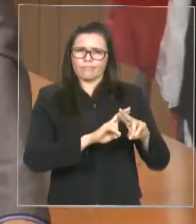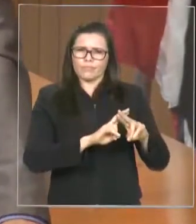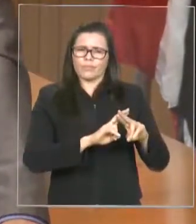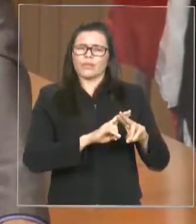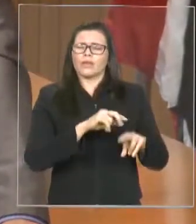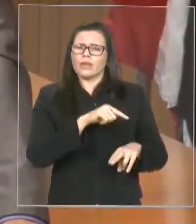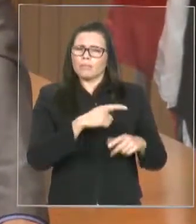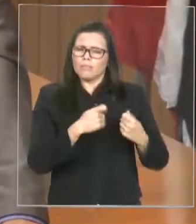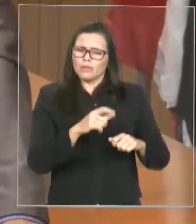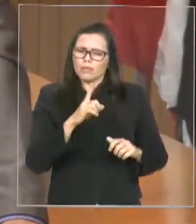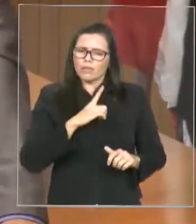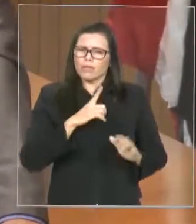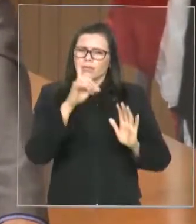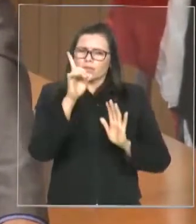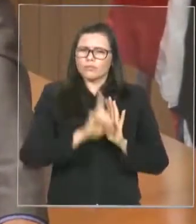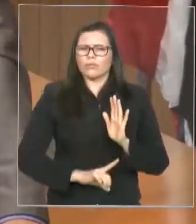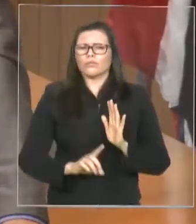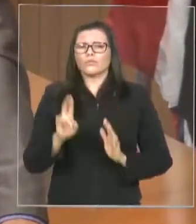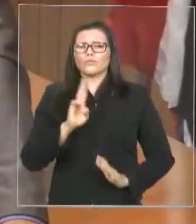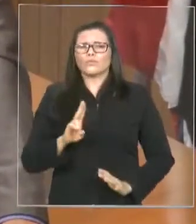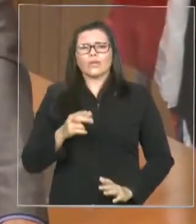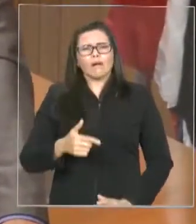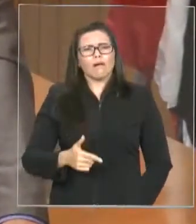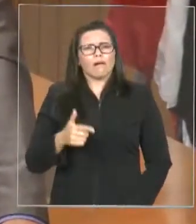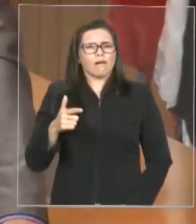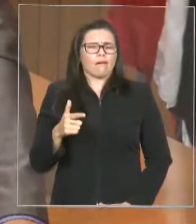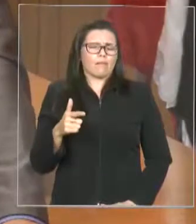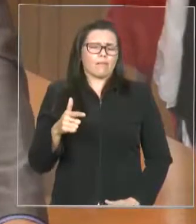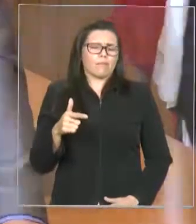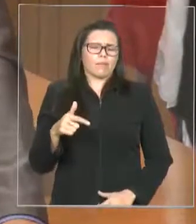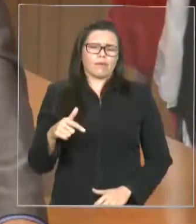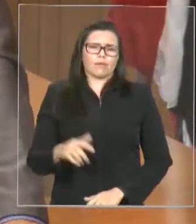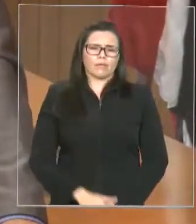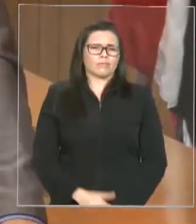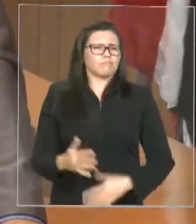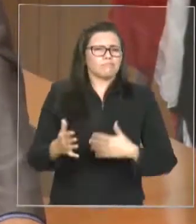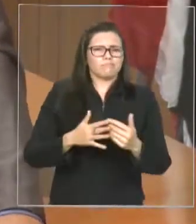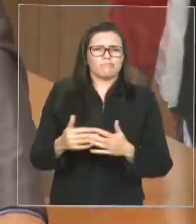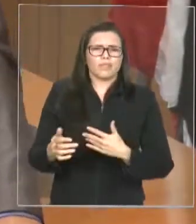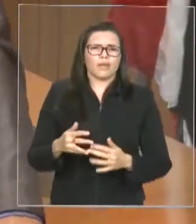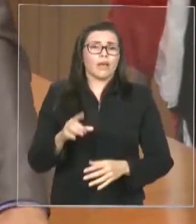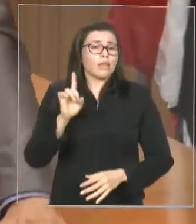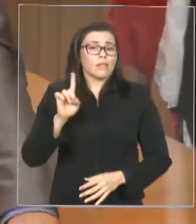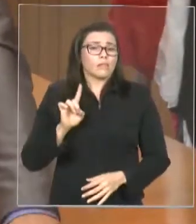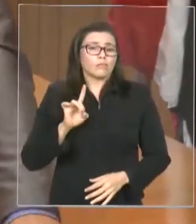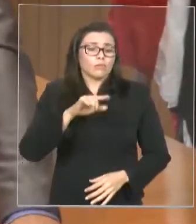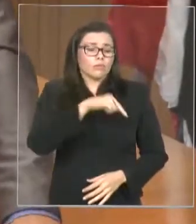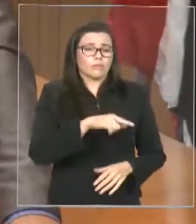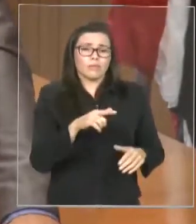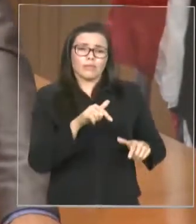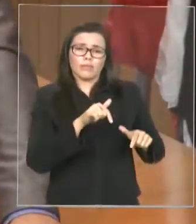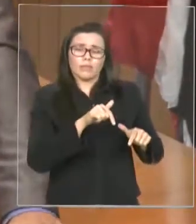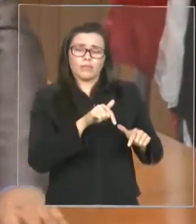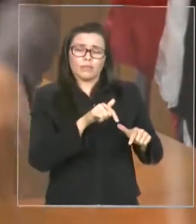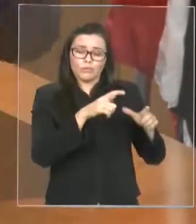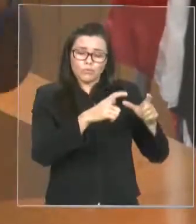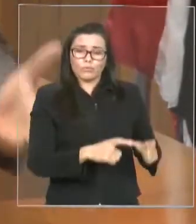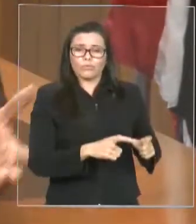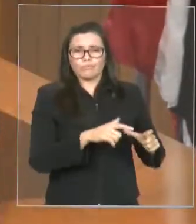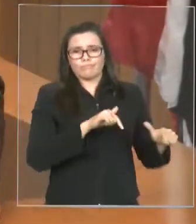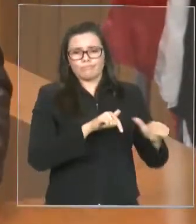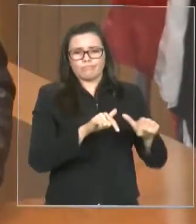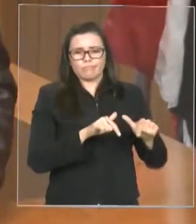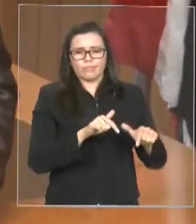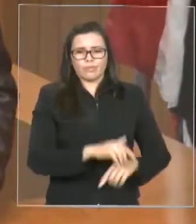Holanda. Porque você viver, trabalhar numa situação de guerra e, quando sai dessa situação, você continua vivendo esse